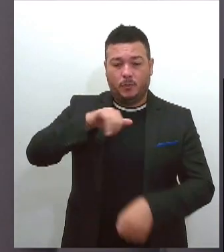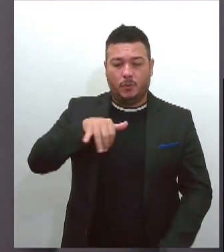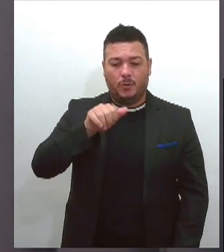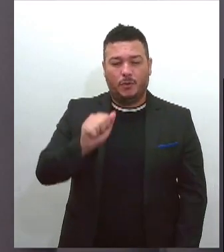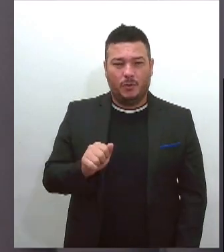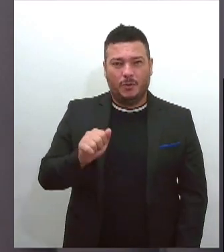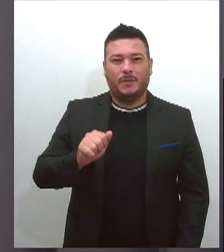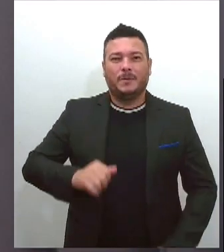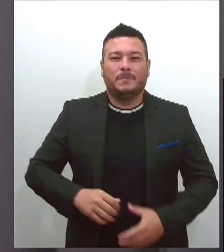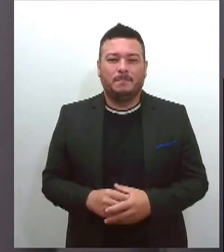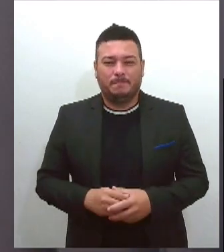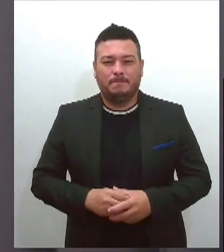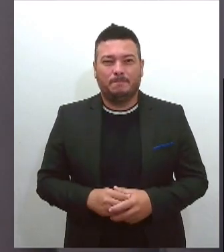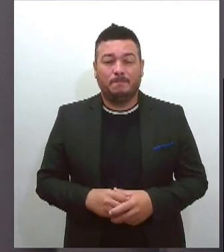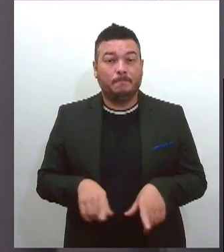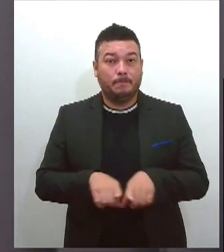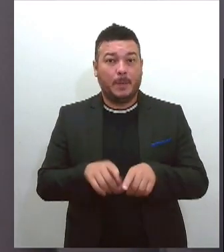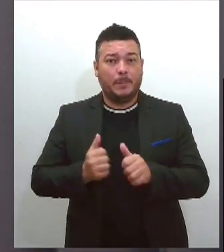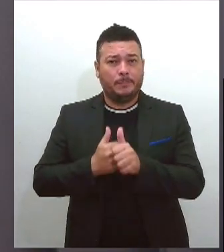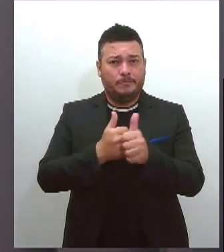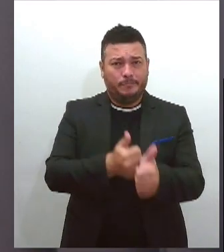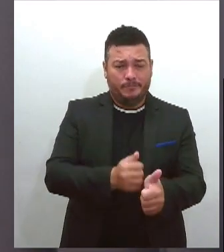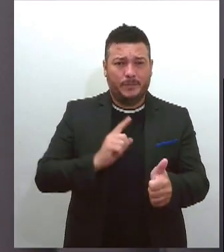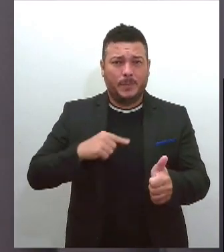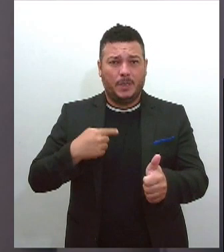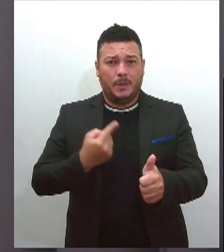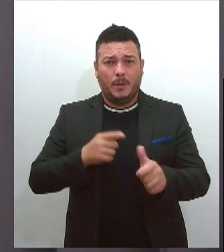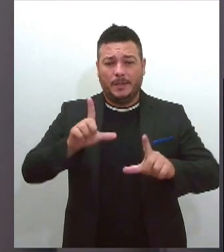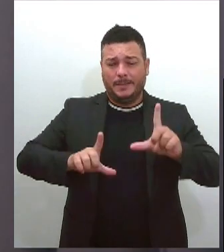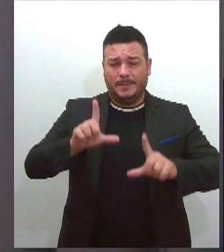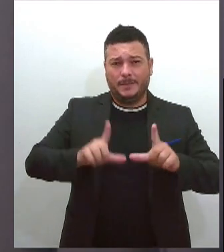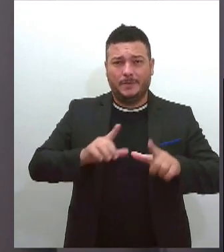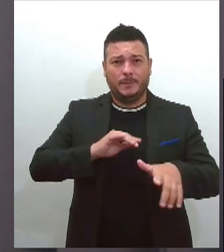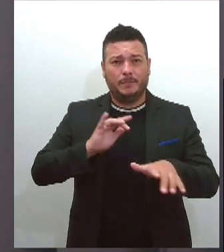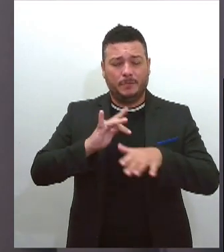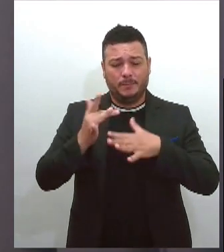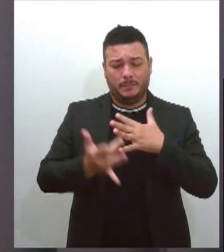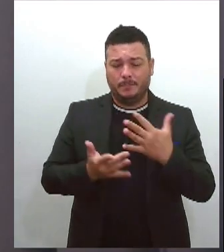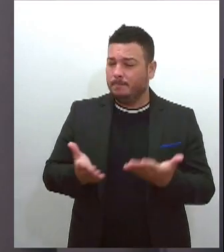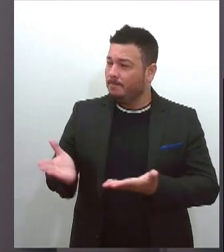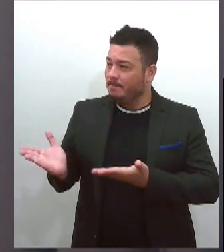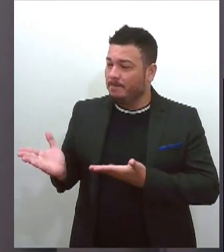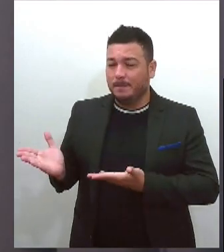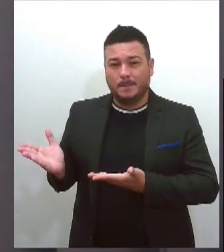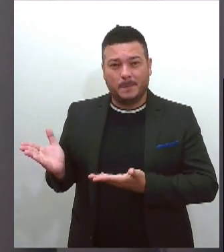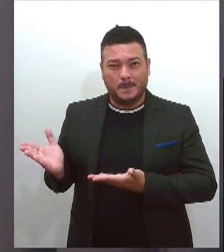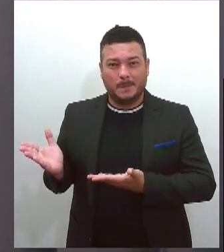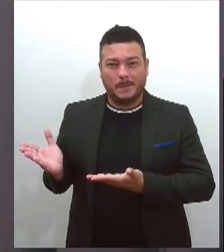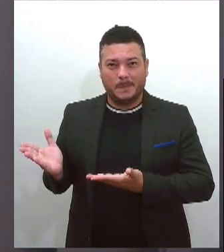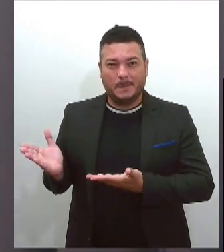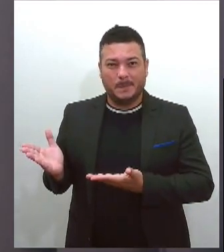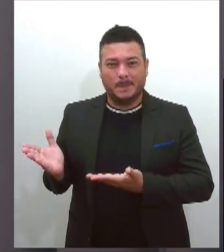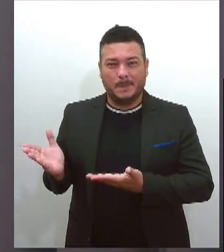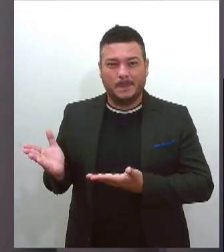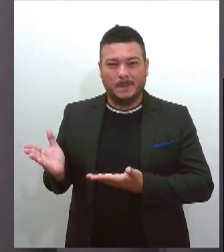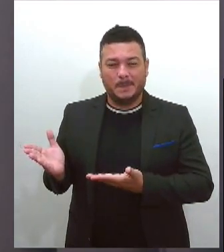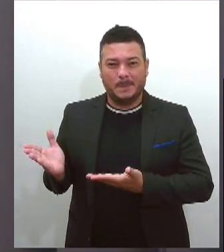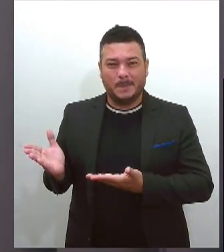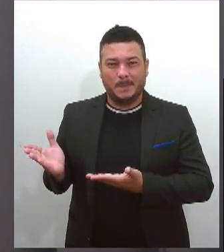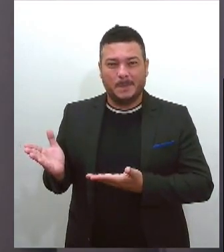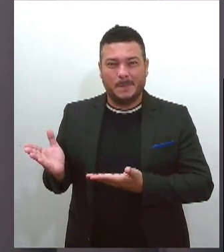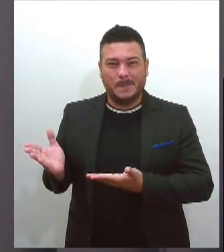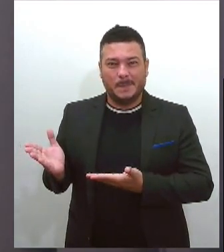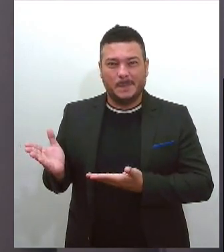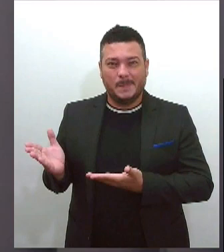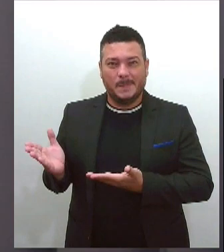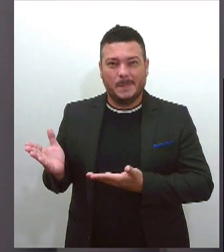Também siga a TV Alesi nas redes sociais, Facebook e Instagram, pelo arroba TV Alesi 5.2, no Twitter, arroba TV Alesi, para